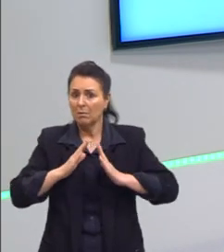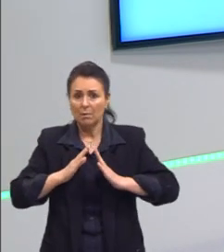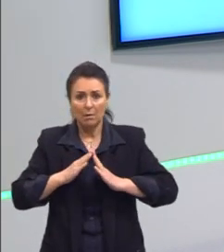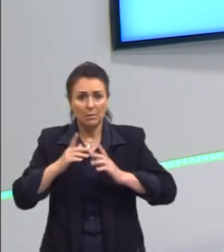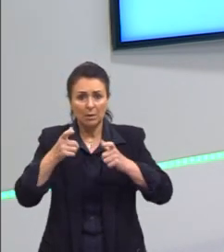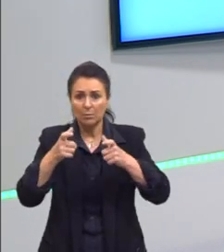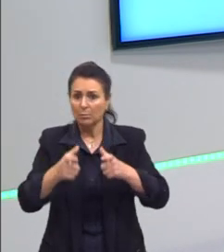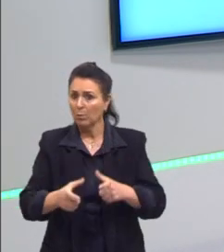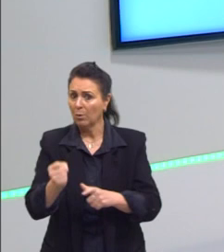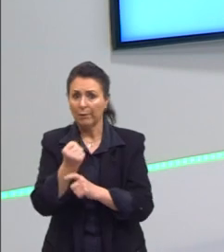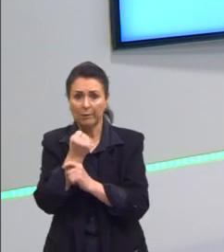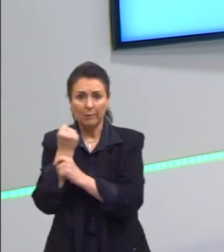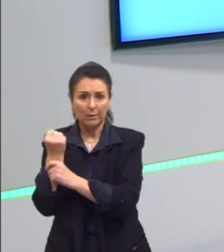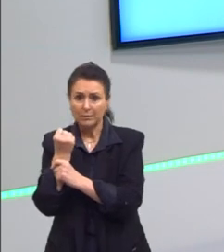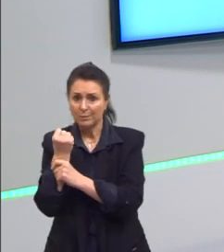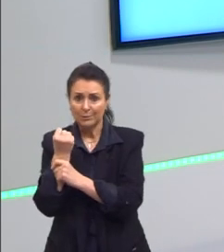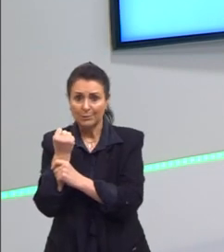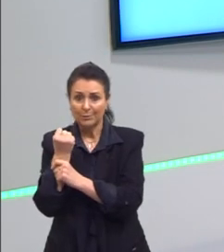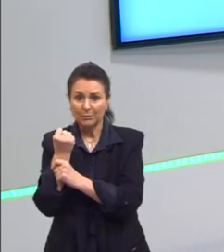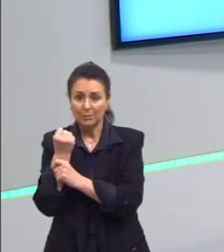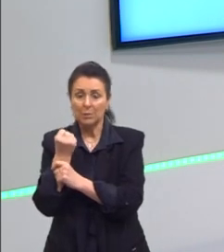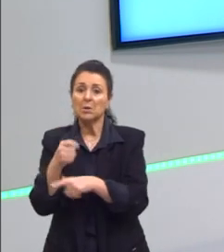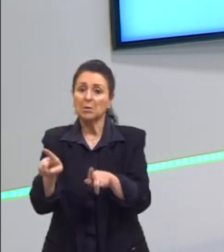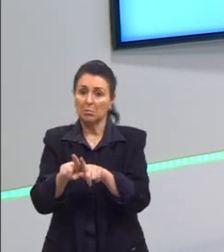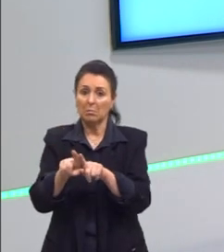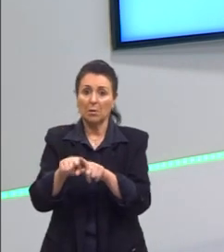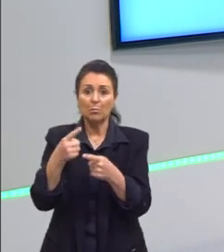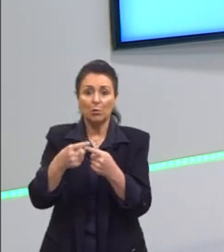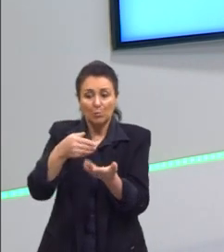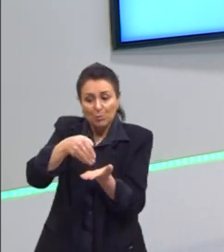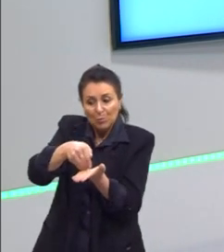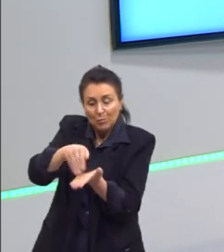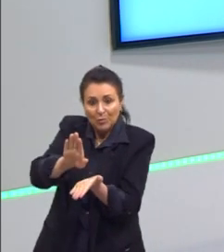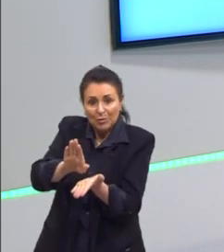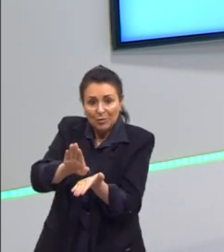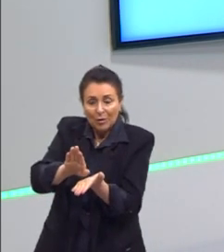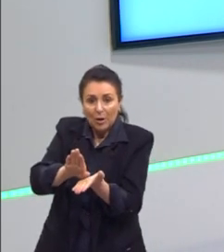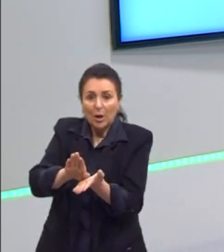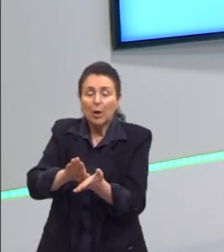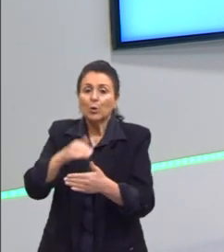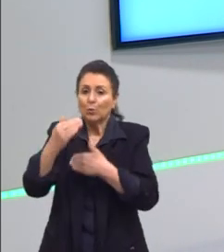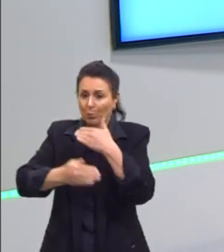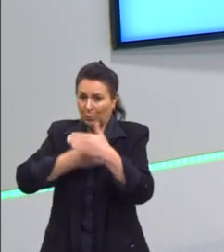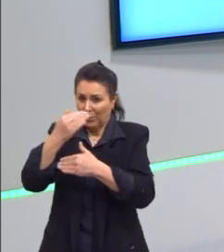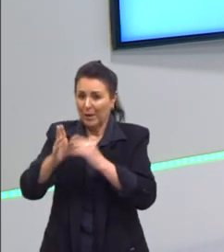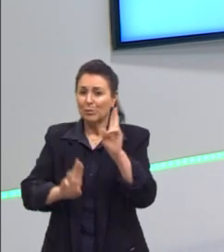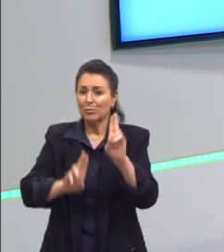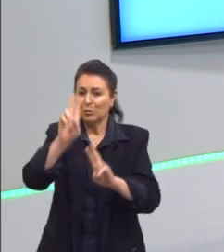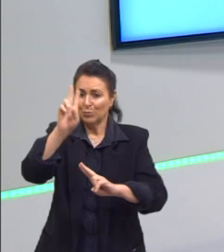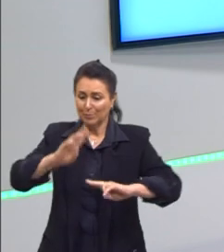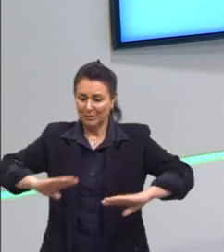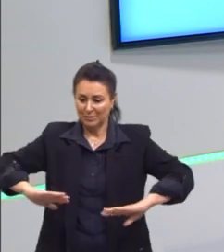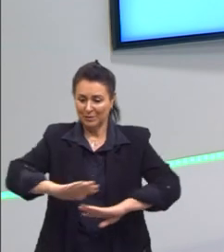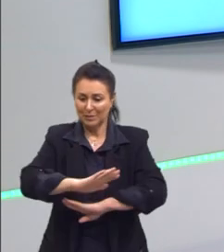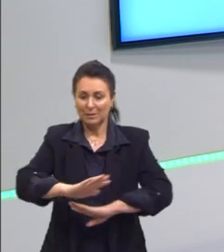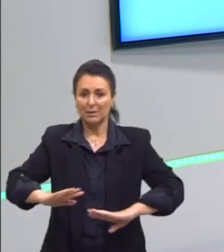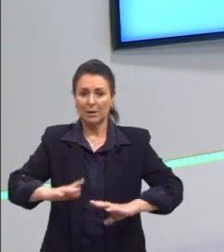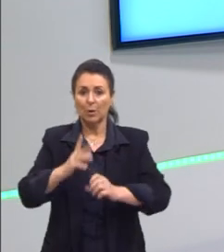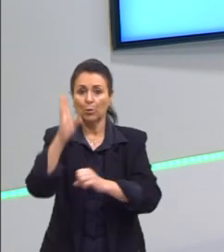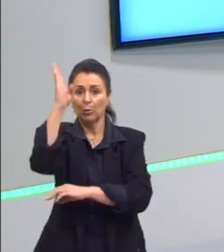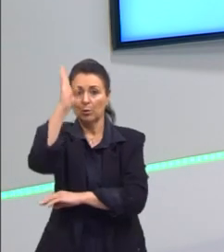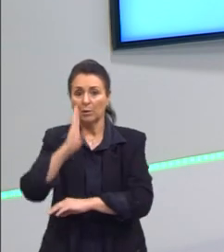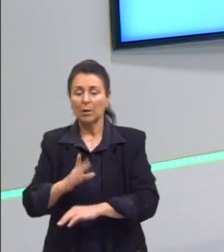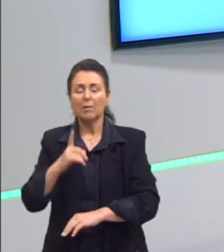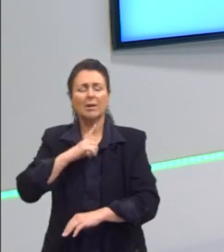e, muitas vezes, porque elas foram expulsas. E, durante a urbanização brasileira, a partir do século XX, vão existir vários